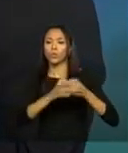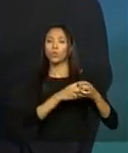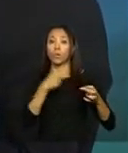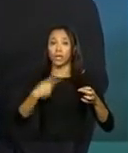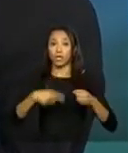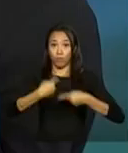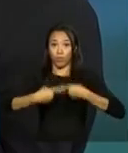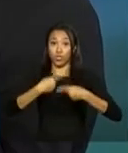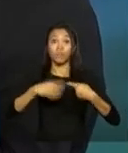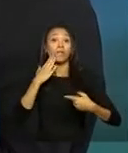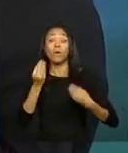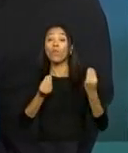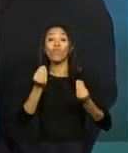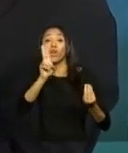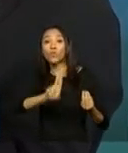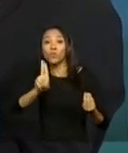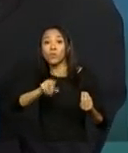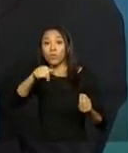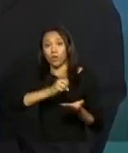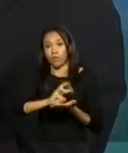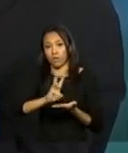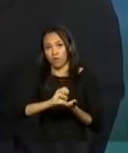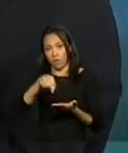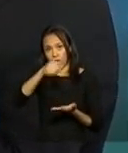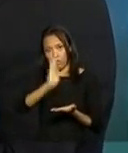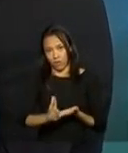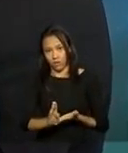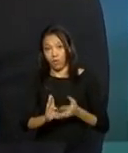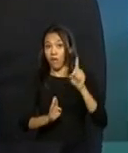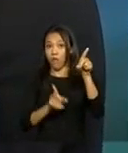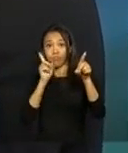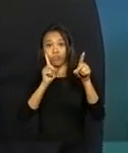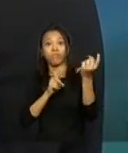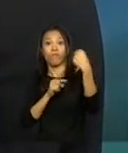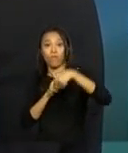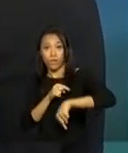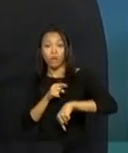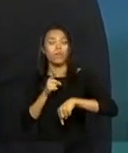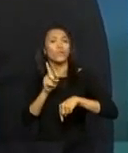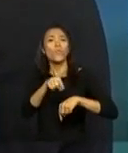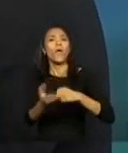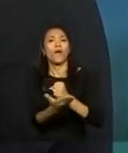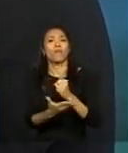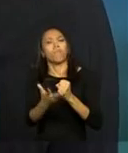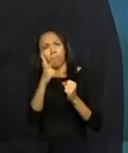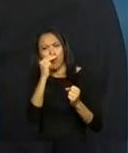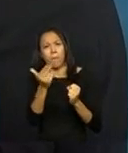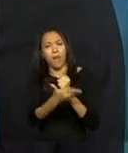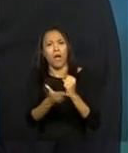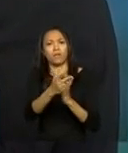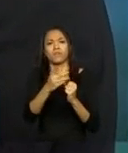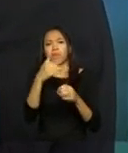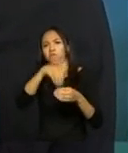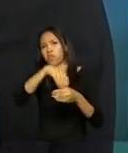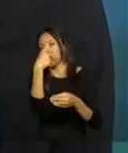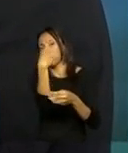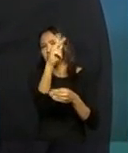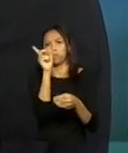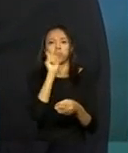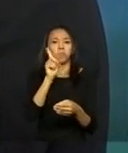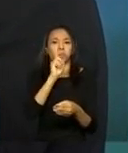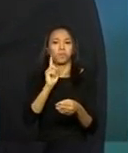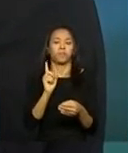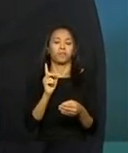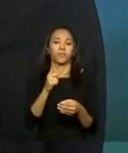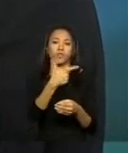foi a utilização do WhatsApp na eleição brasileira, que não foi, que provavelmente vai ser uma base para a eleição americana em 2016. Aqui eu acho que é